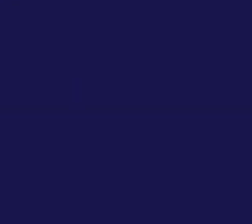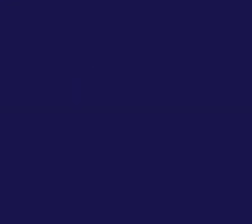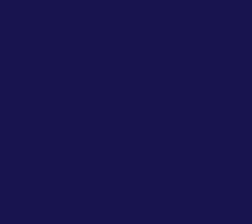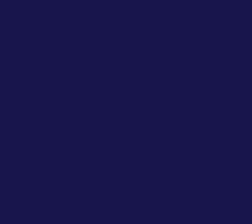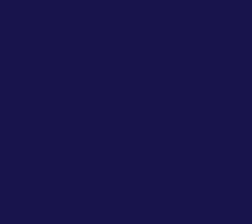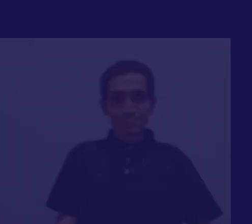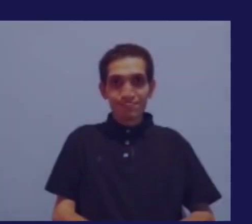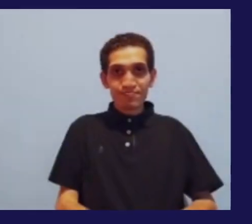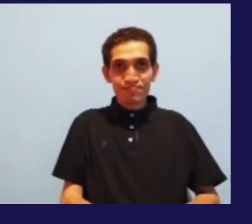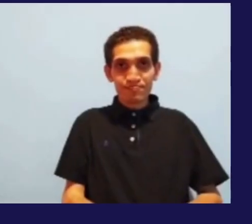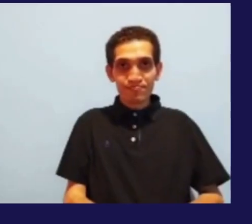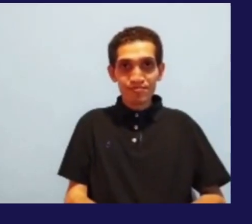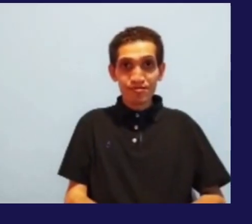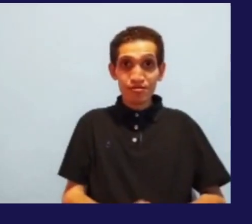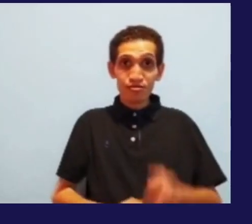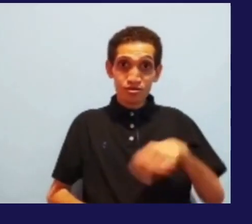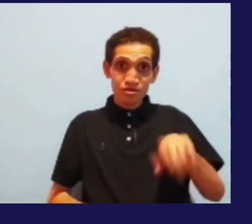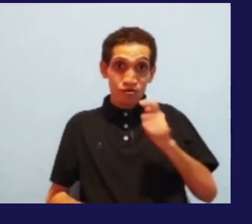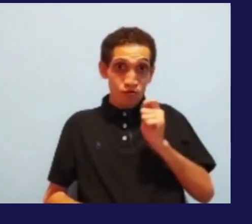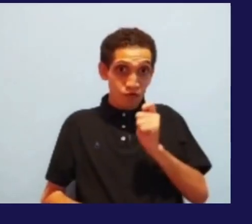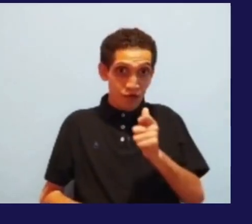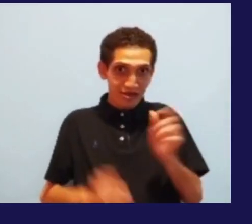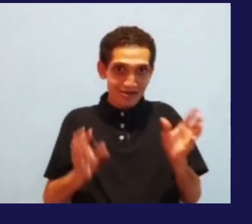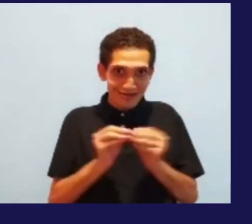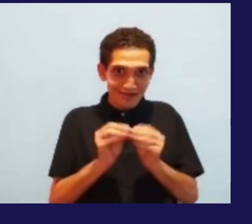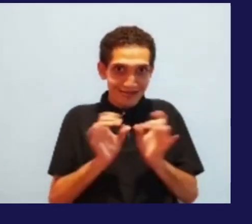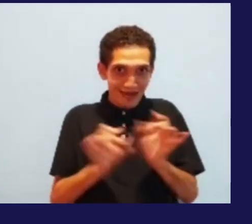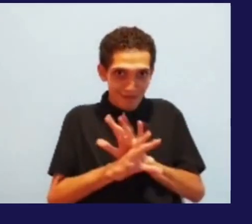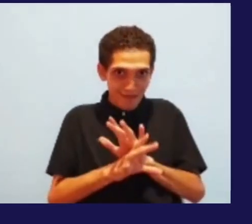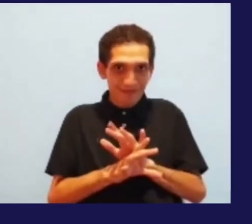Vou terminar aqui com o principal desafio.